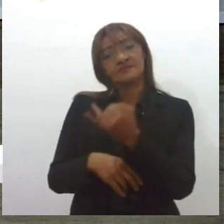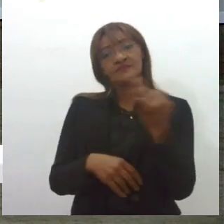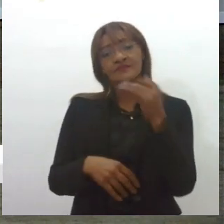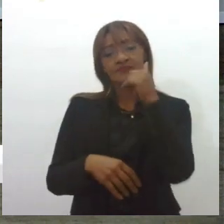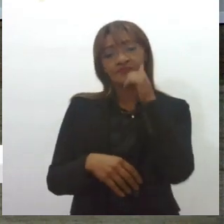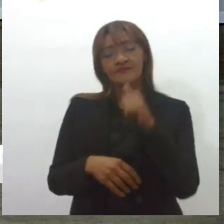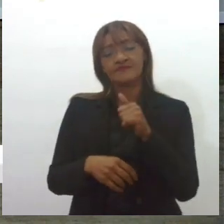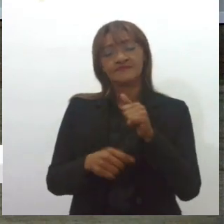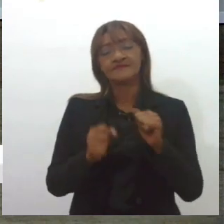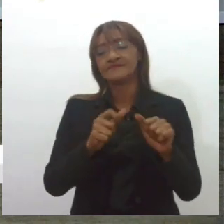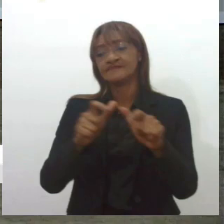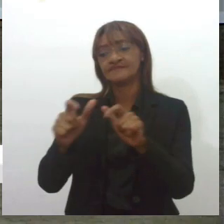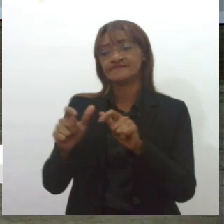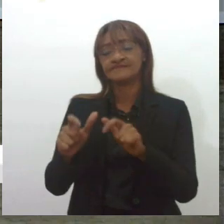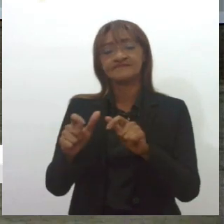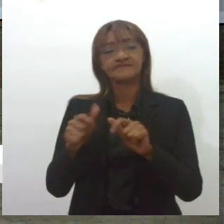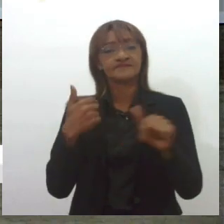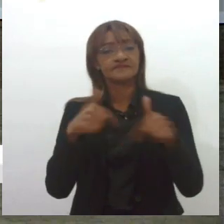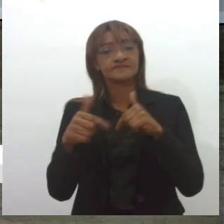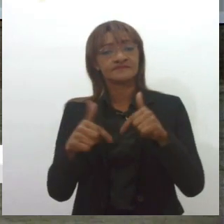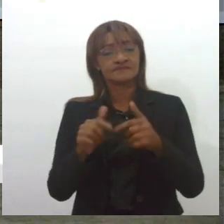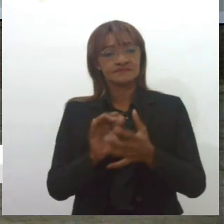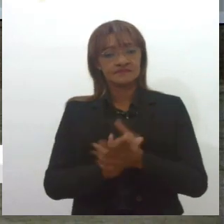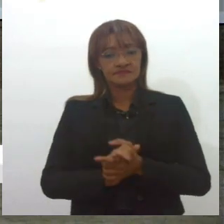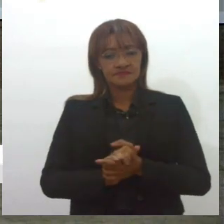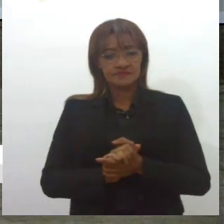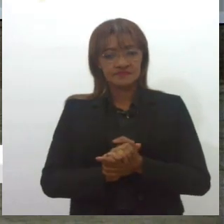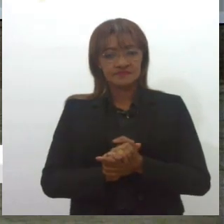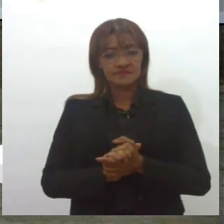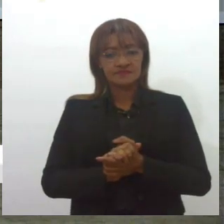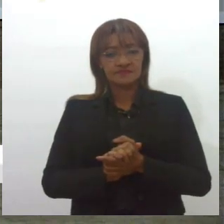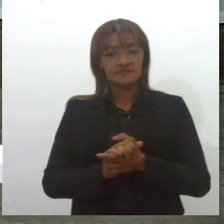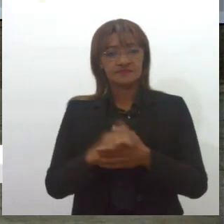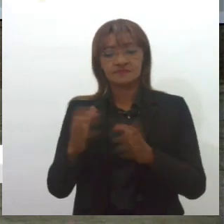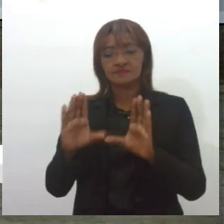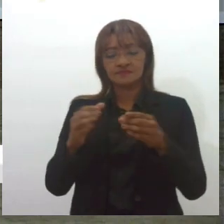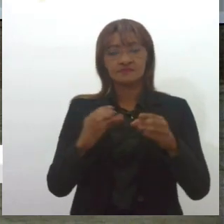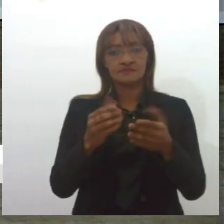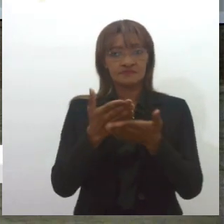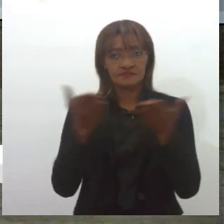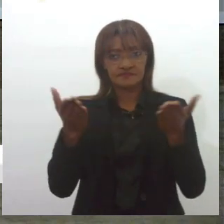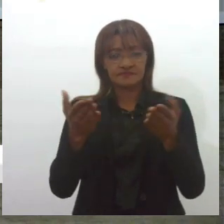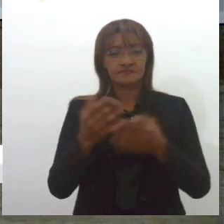onde elas estão dentro de cada um dos grupos de vocês?